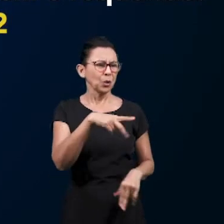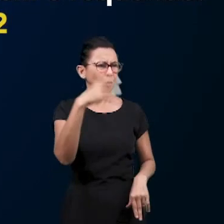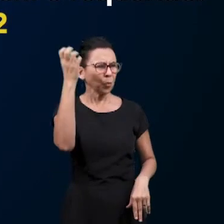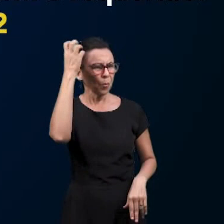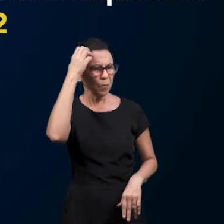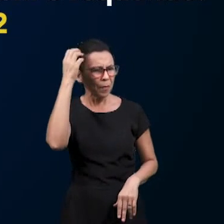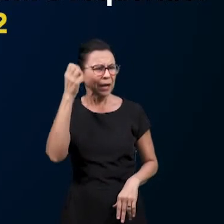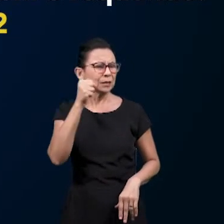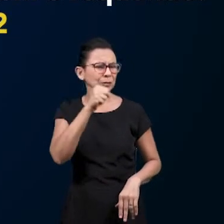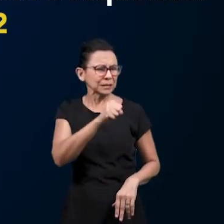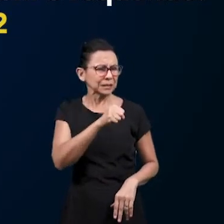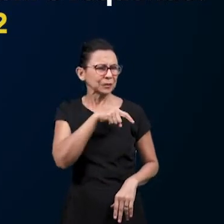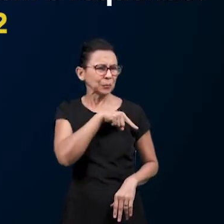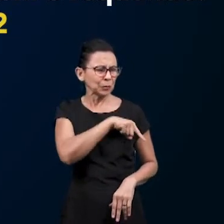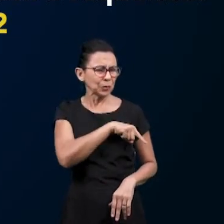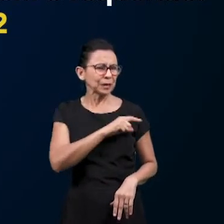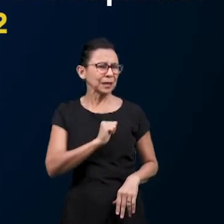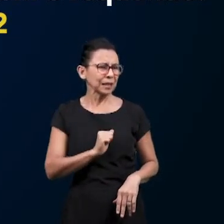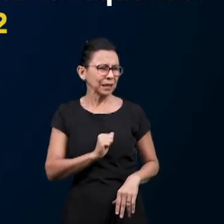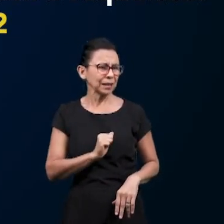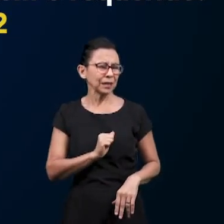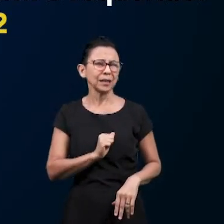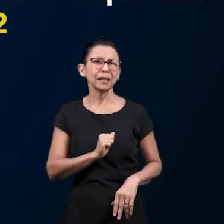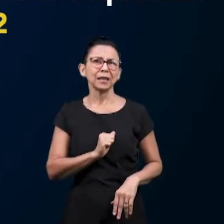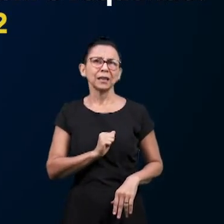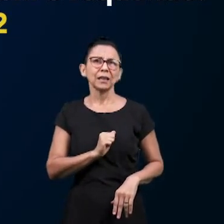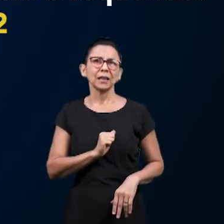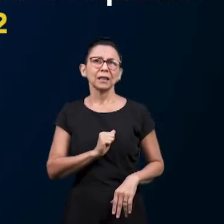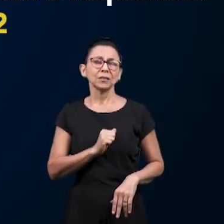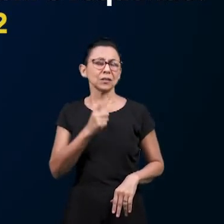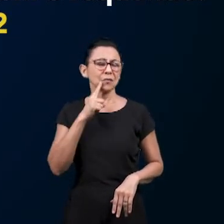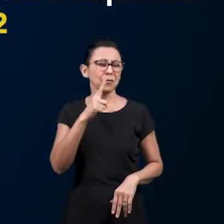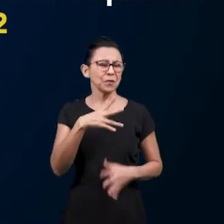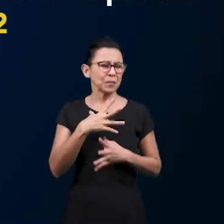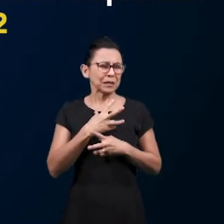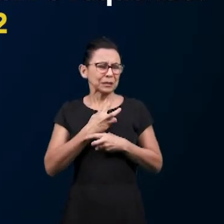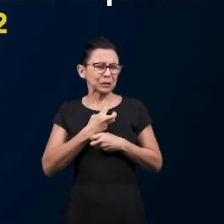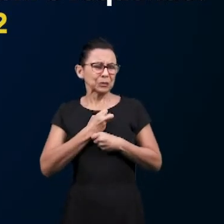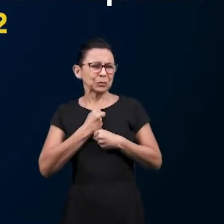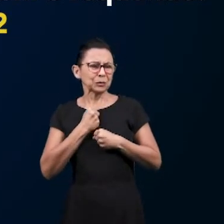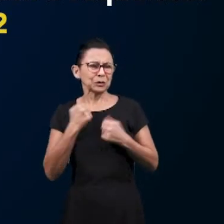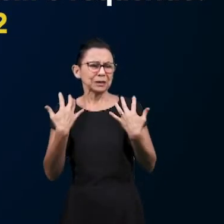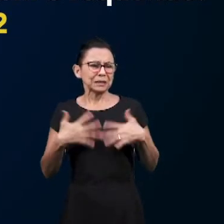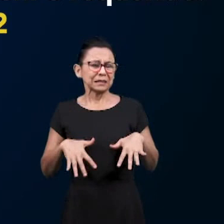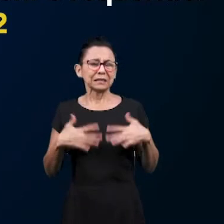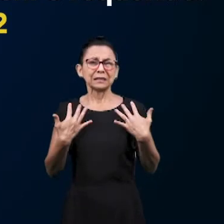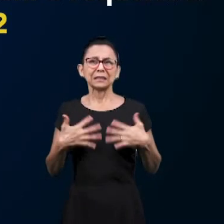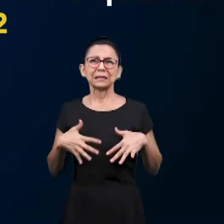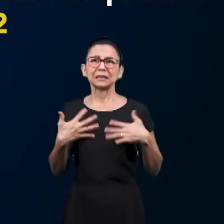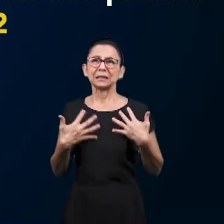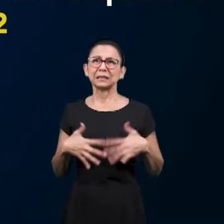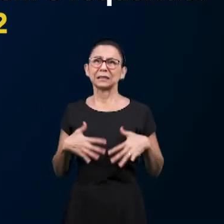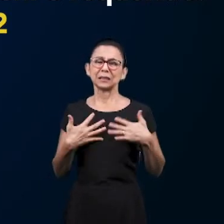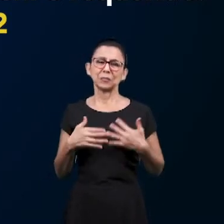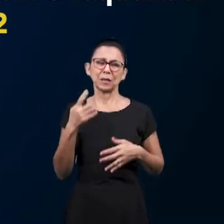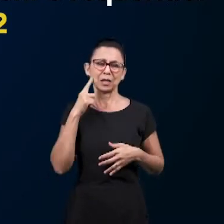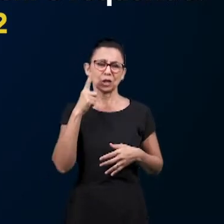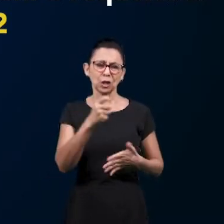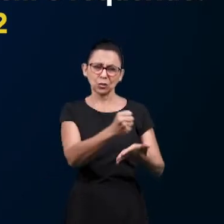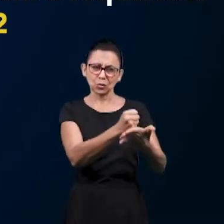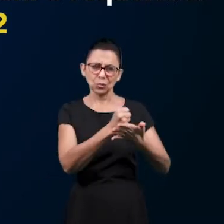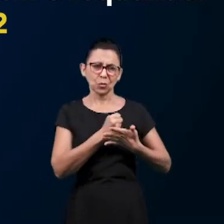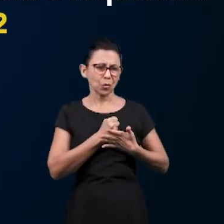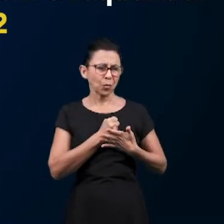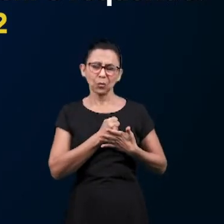culpados acerca de nosso irmão. Pois vimos a angústia de sua alma, quando nos rogava, nós, porém,